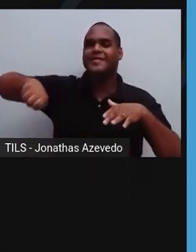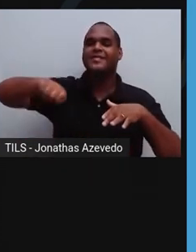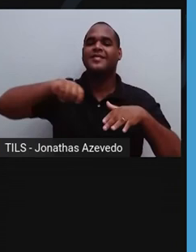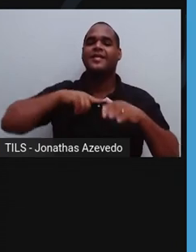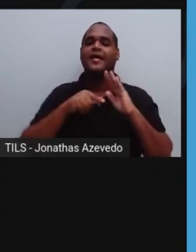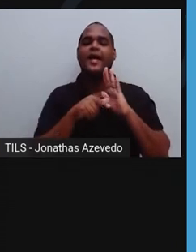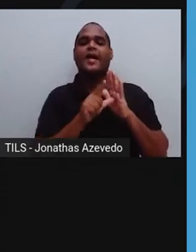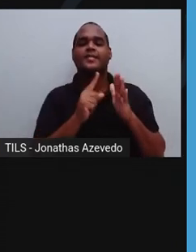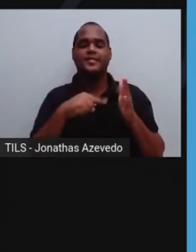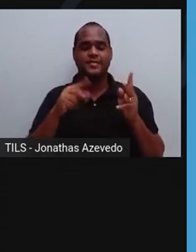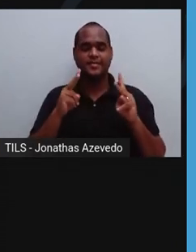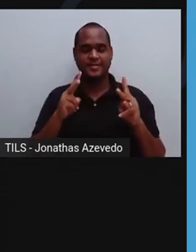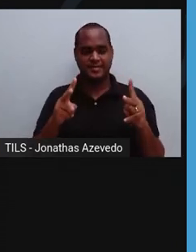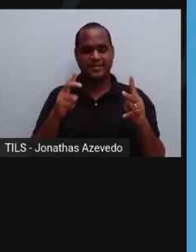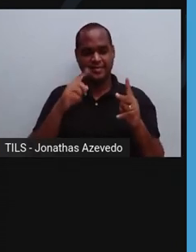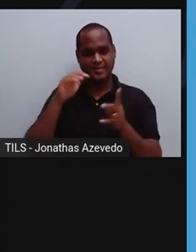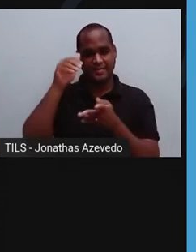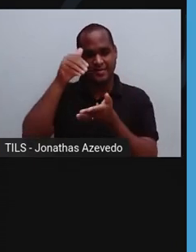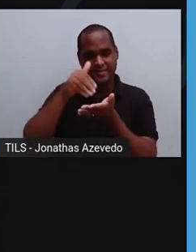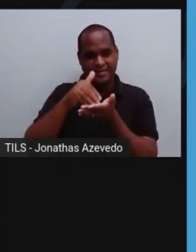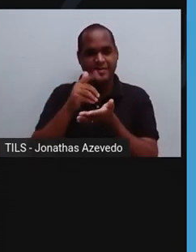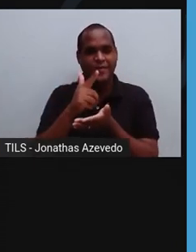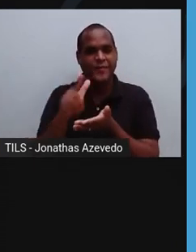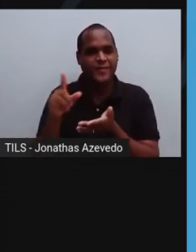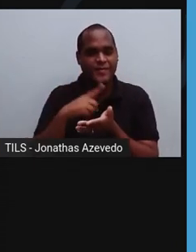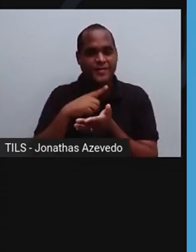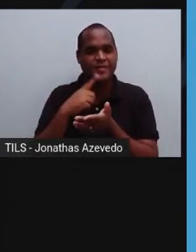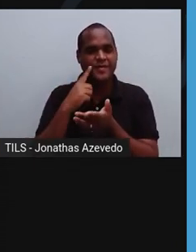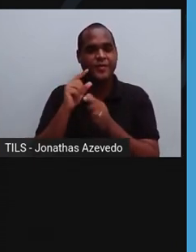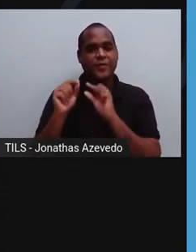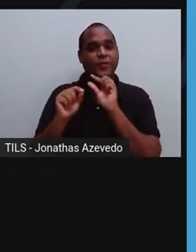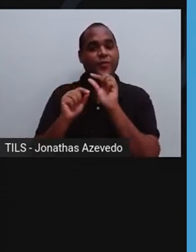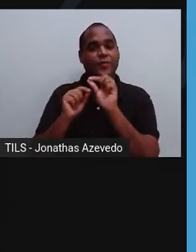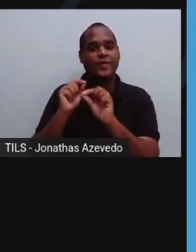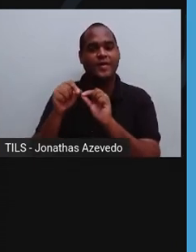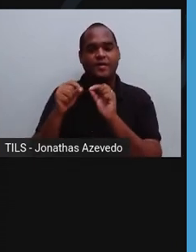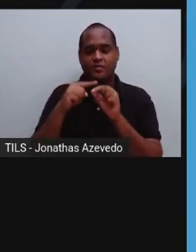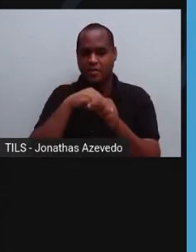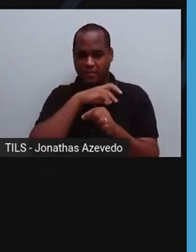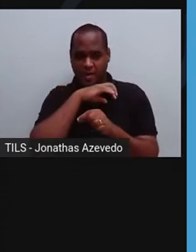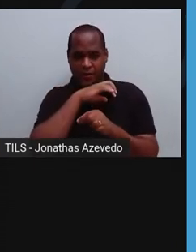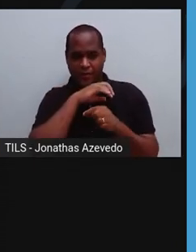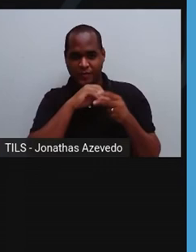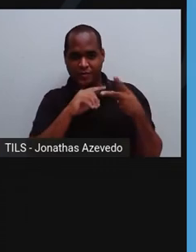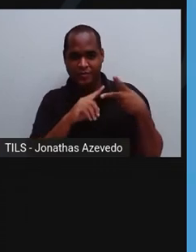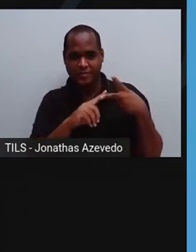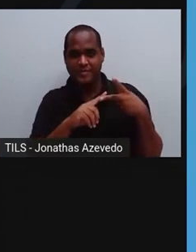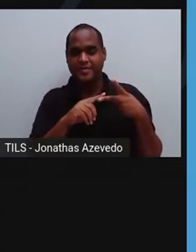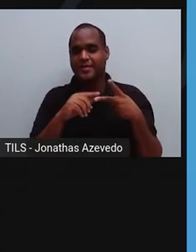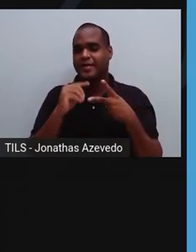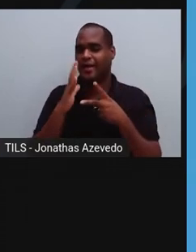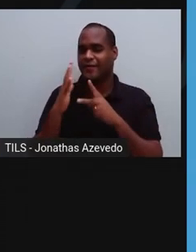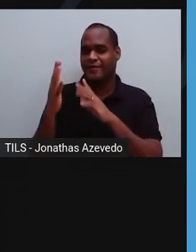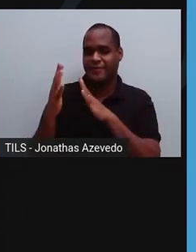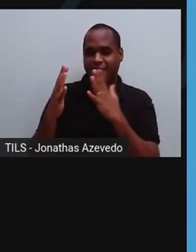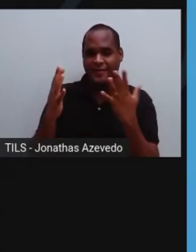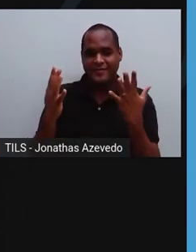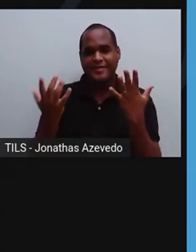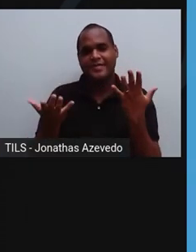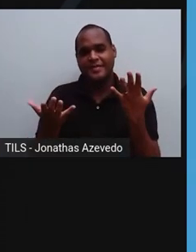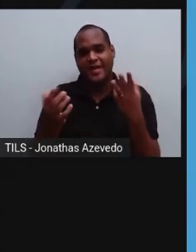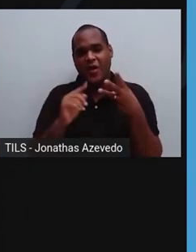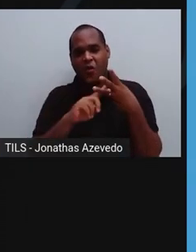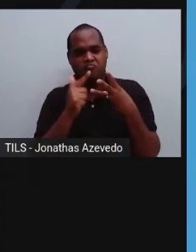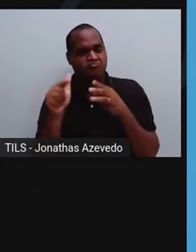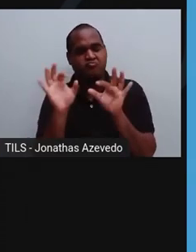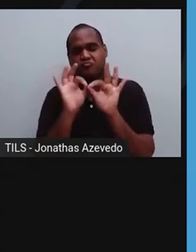continuar, vamos a um rápido quiz. Os cogumelos são animais? Plantas? Plantas? Ou nenhuma